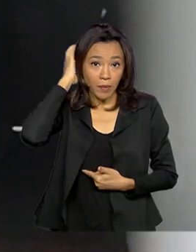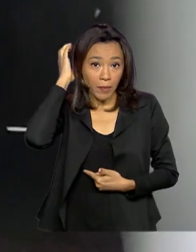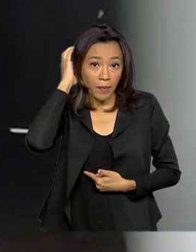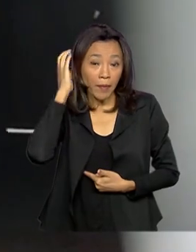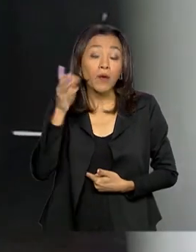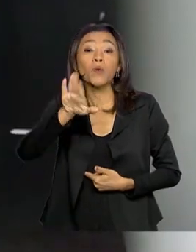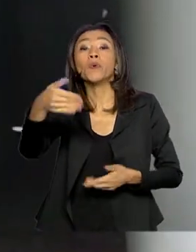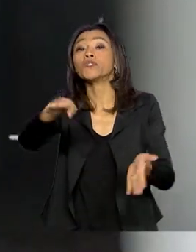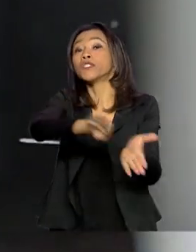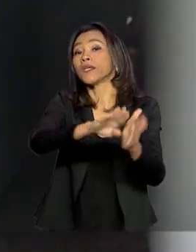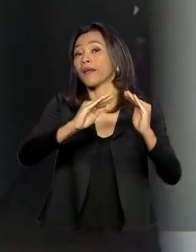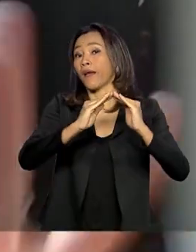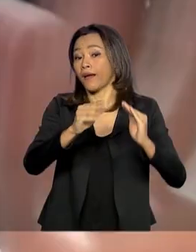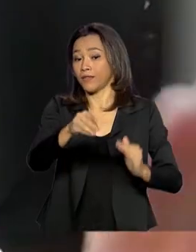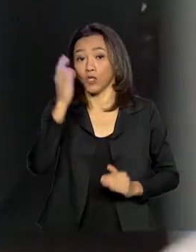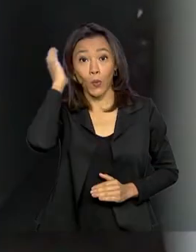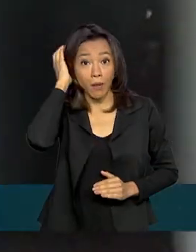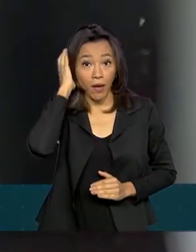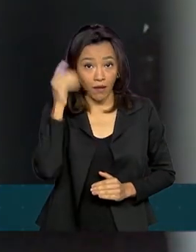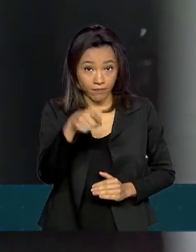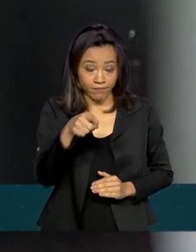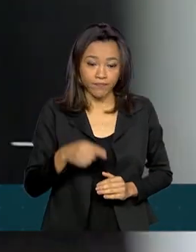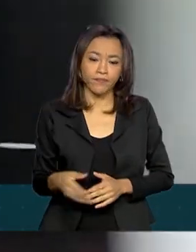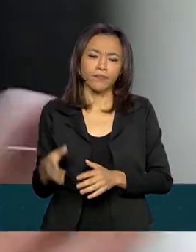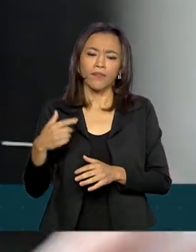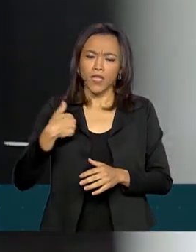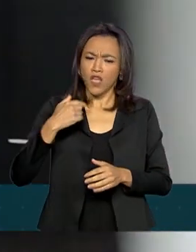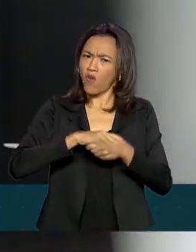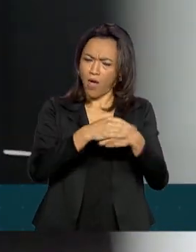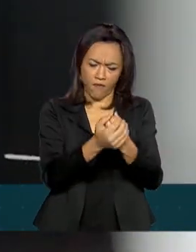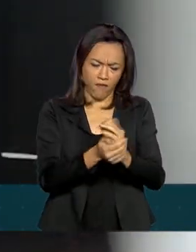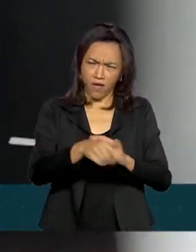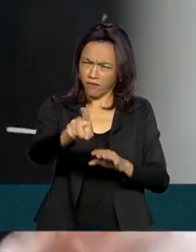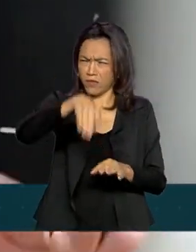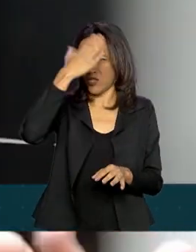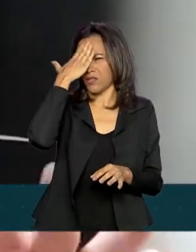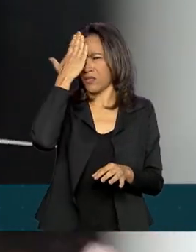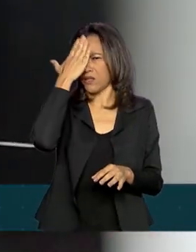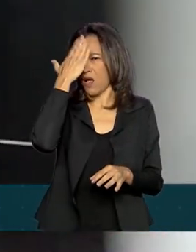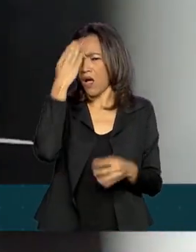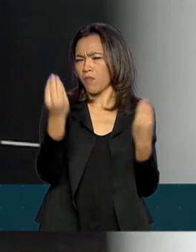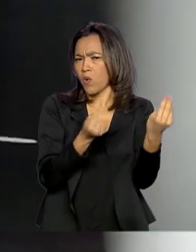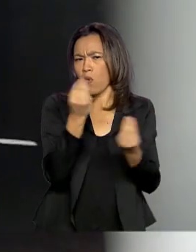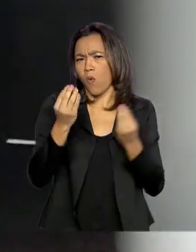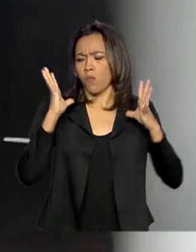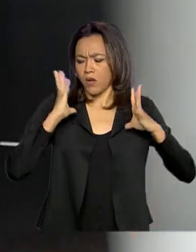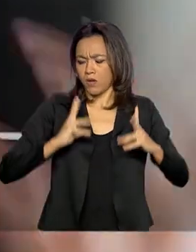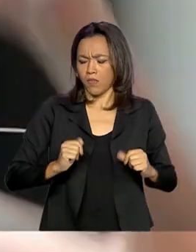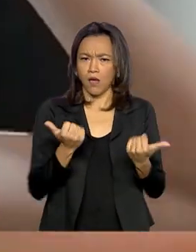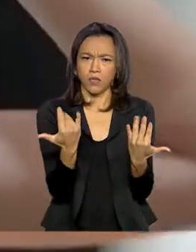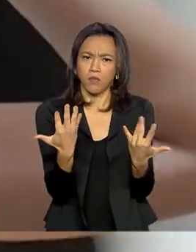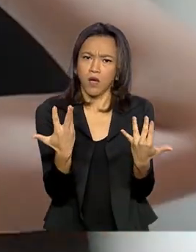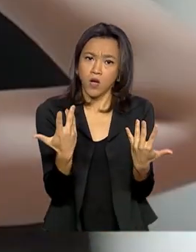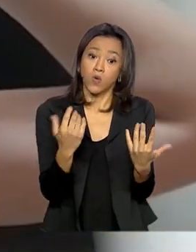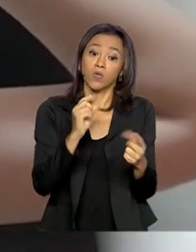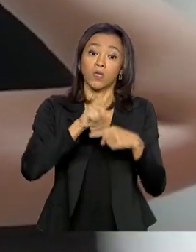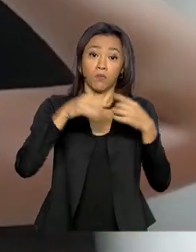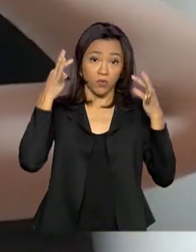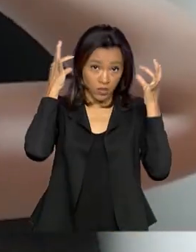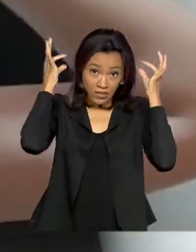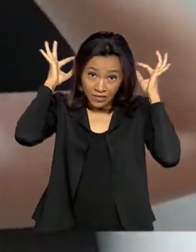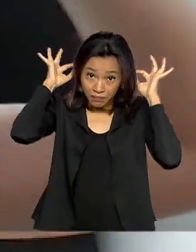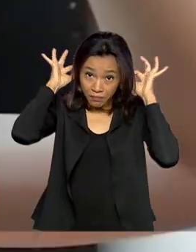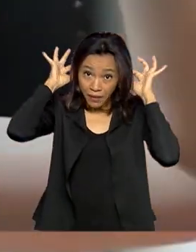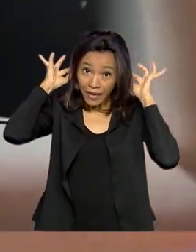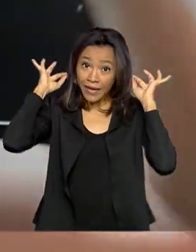quando chega em casa. Eu vou lavo várias minhas mãos daquele jeito que todo mundo sabe, como deve ser higienizada e lavada. Retiro essa